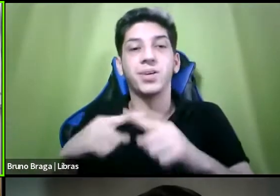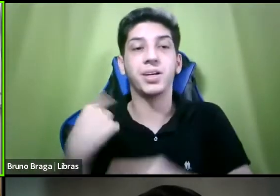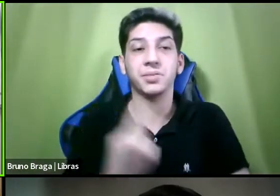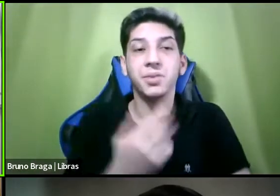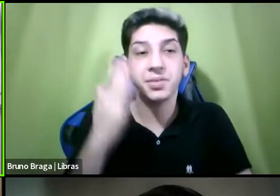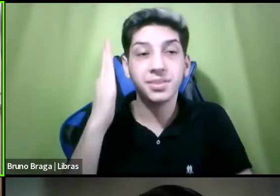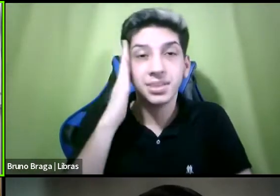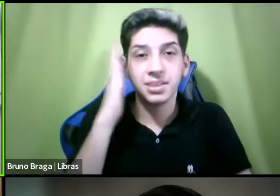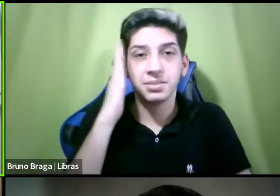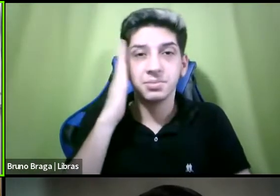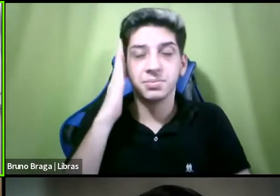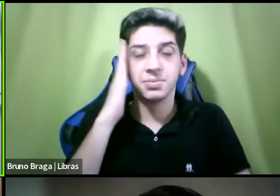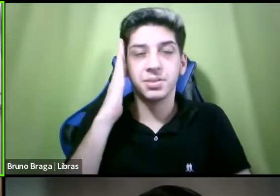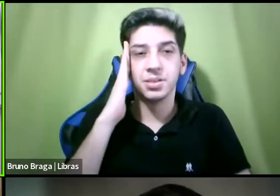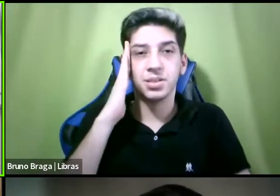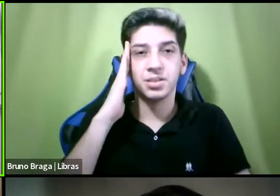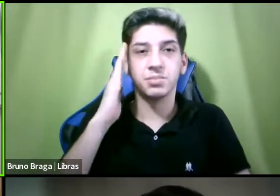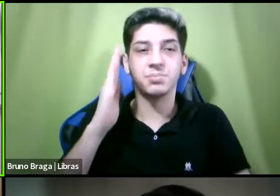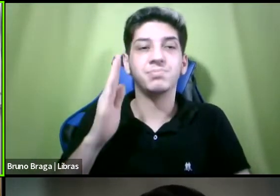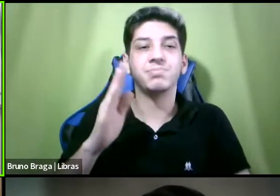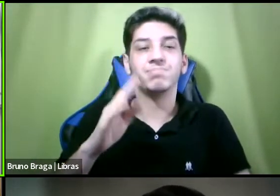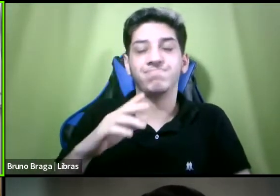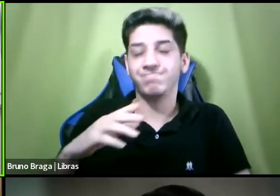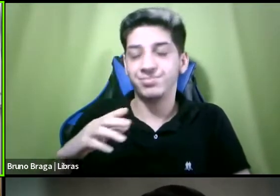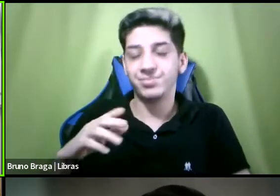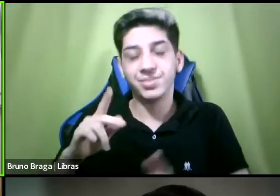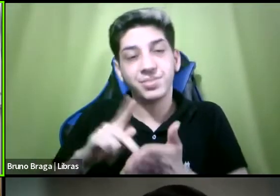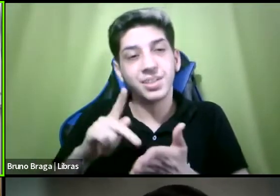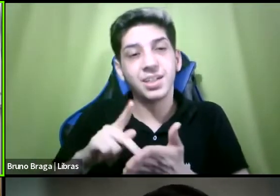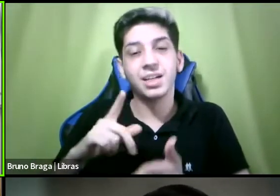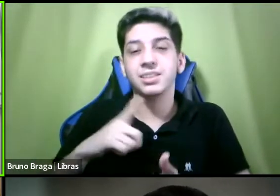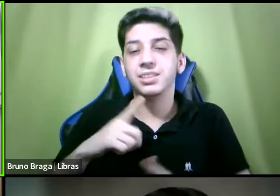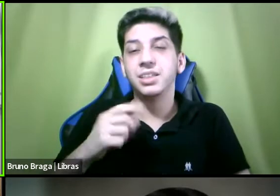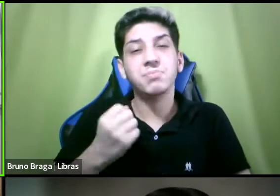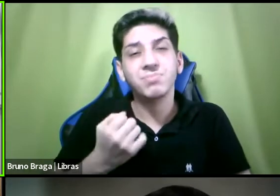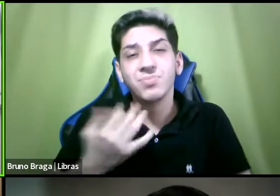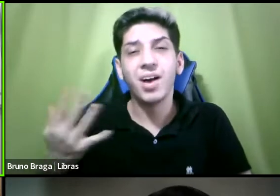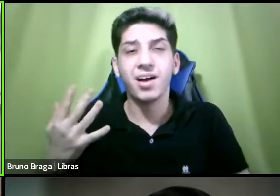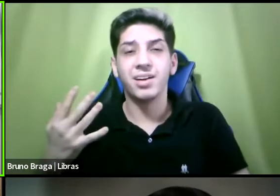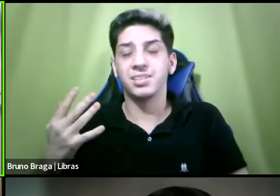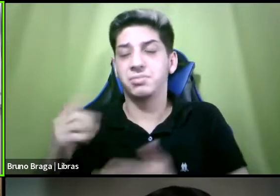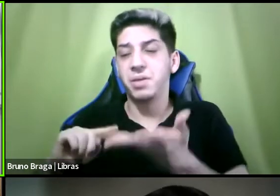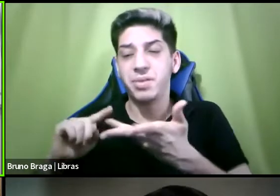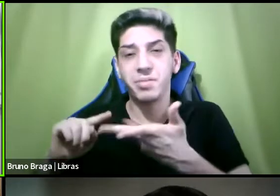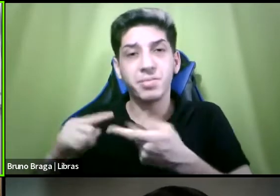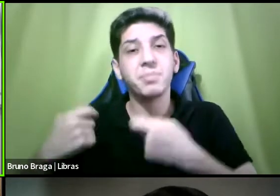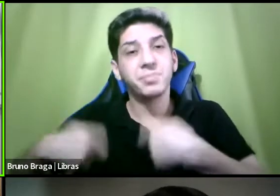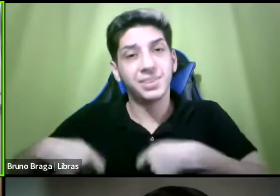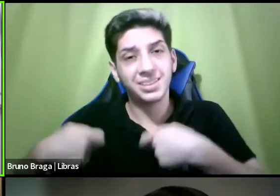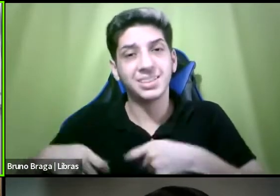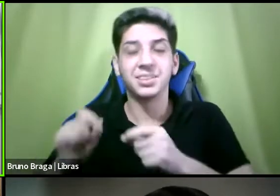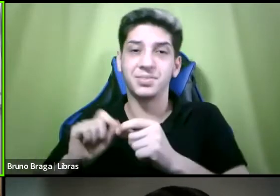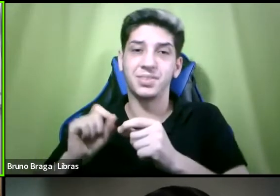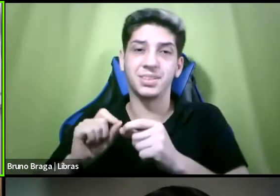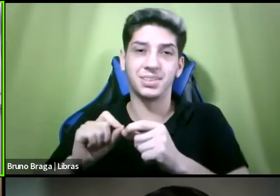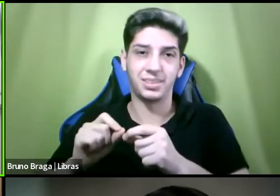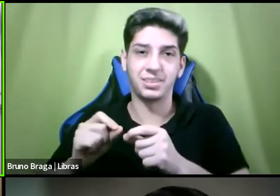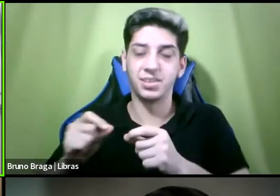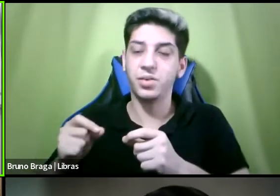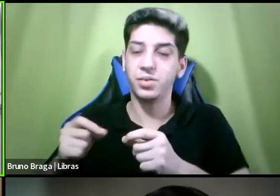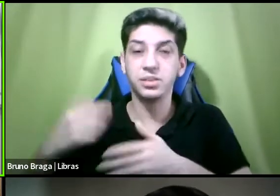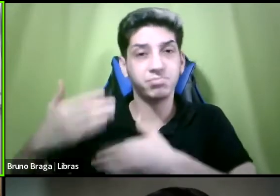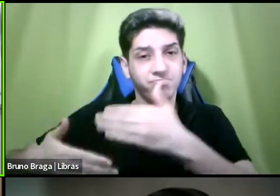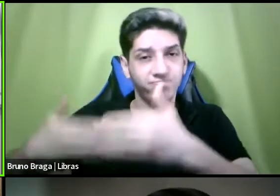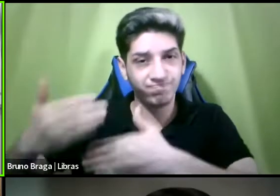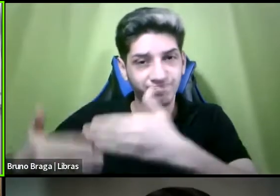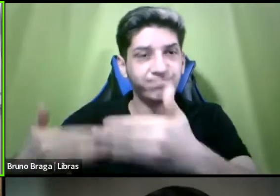da quantidade de coisa a ser feita de como esse caminho é grande então eu dedico essa ação